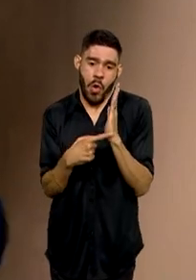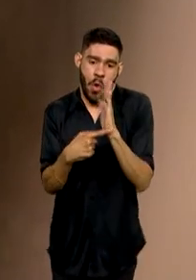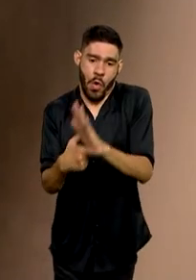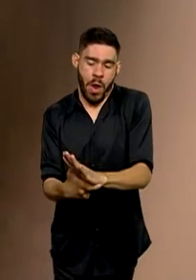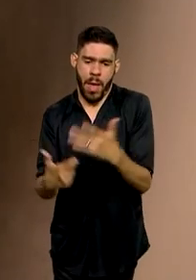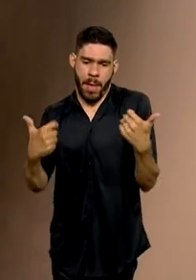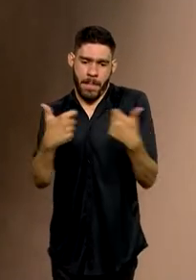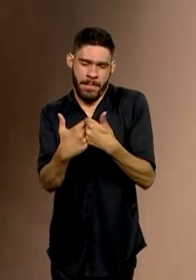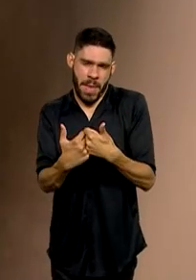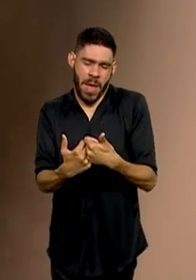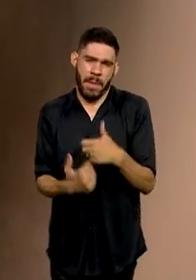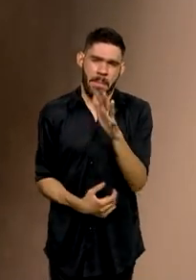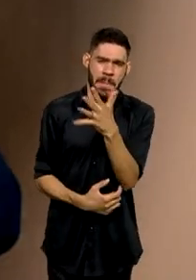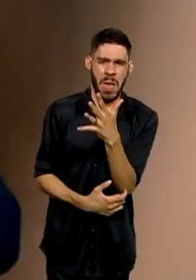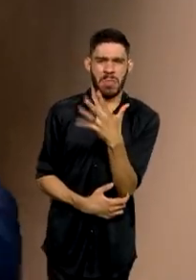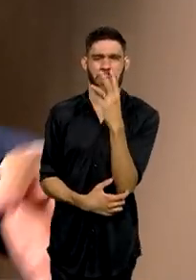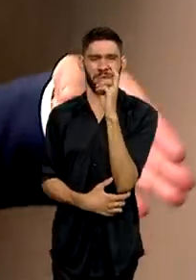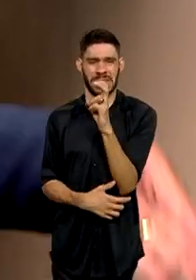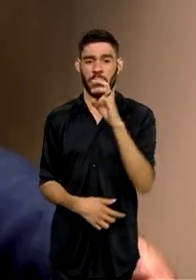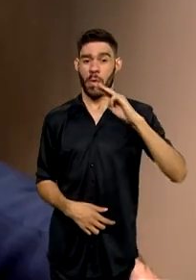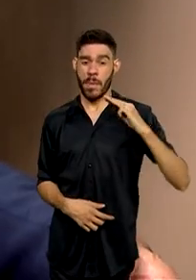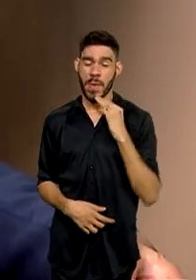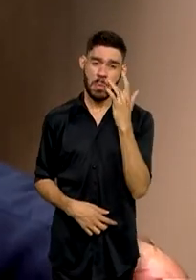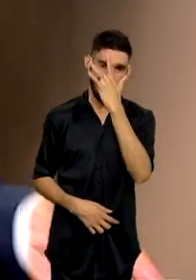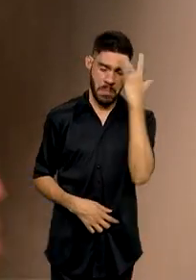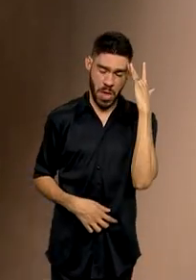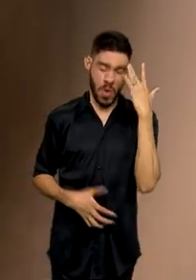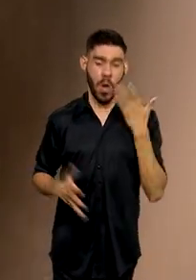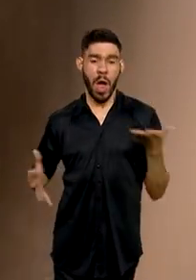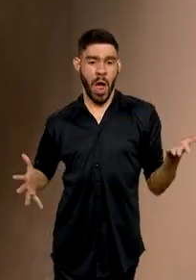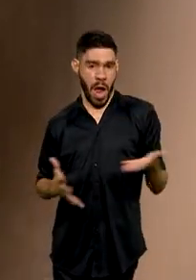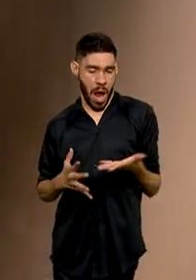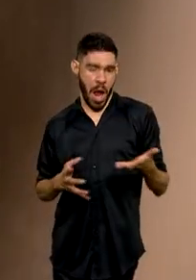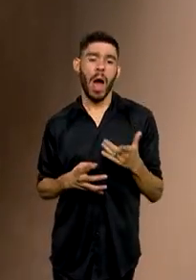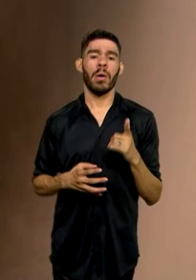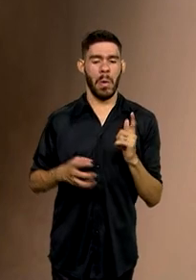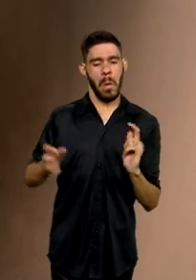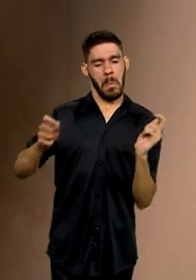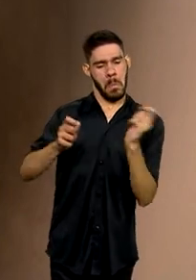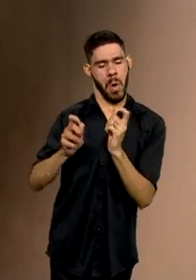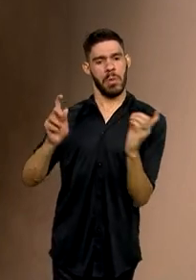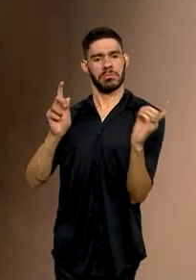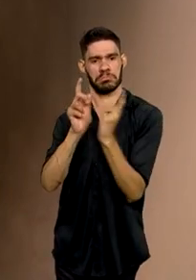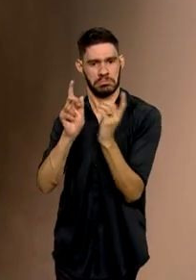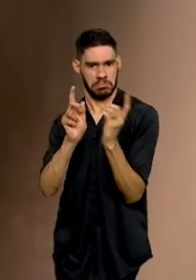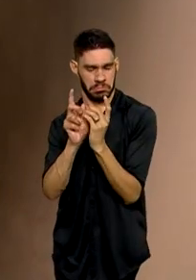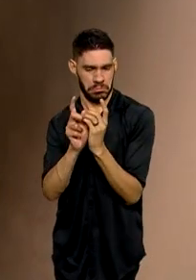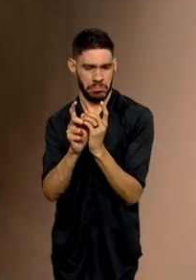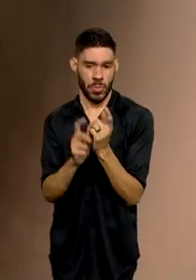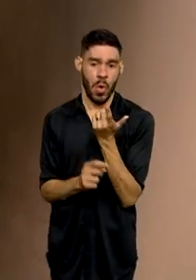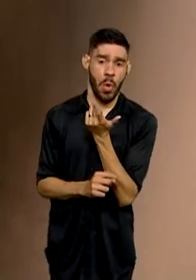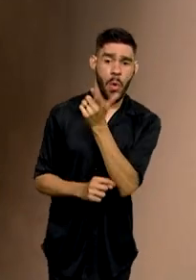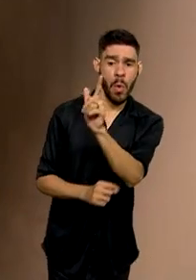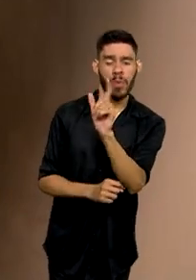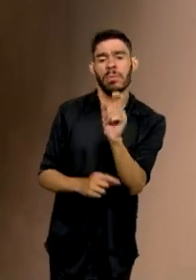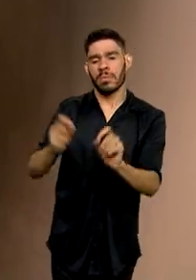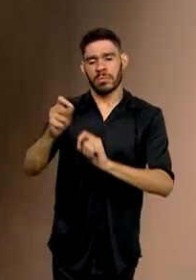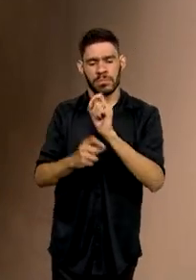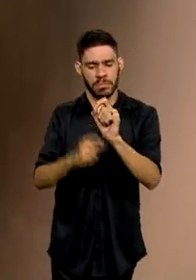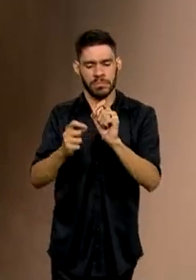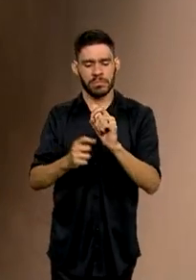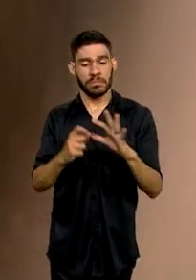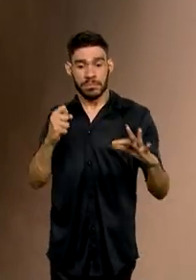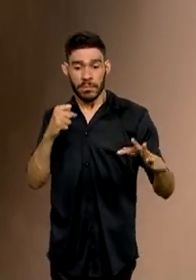são próximos de 5 milhões de pessoas, que agora passam a ter uma condição de atendimento. Do outro lado, a gente